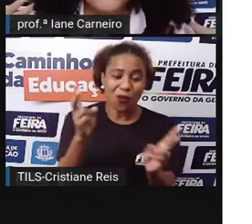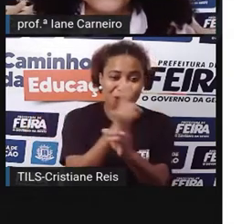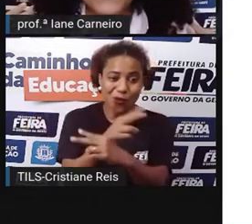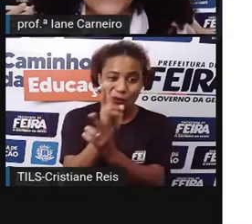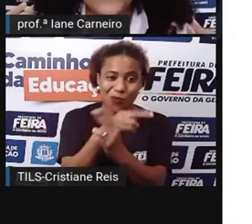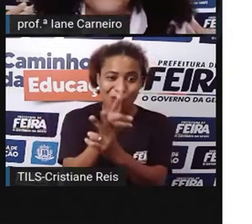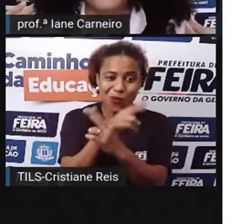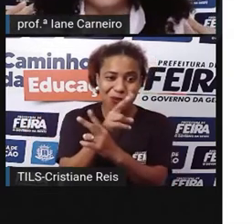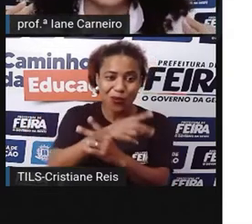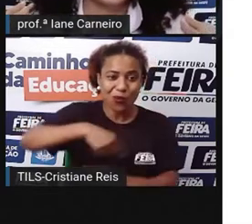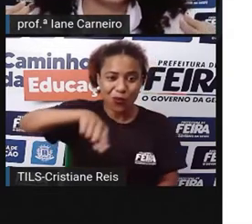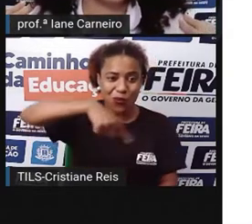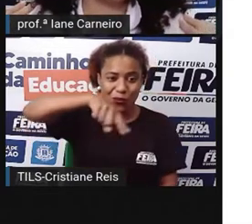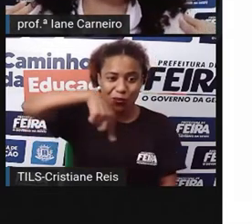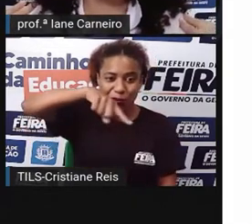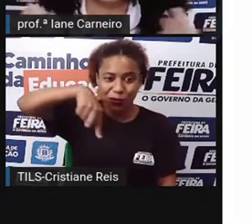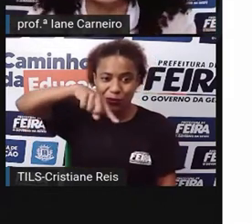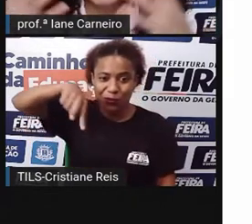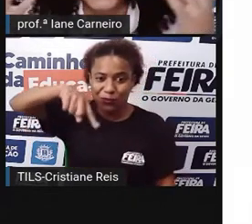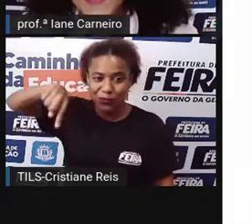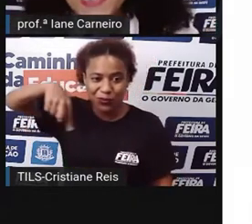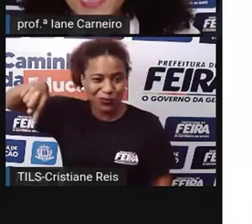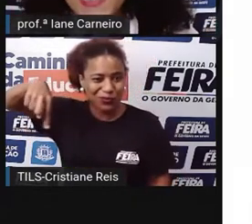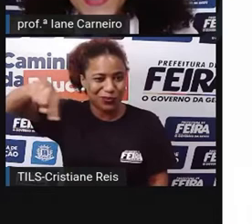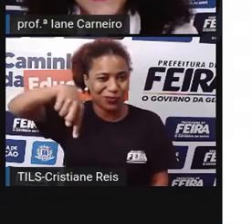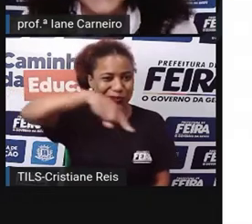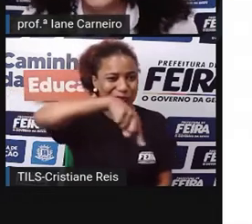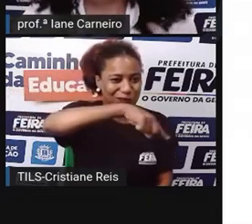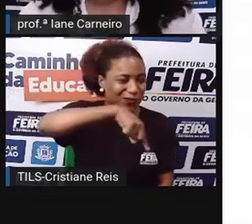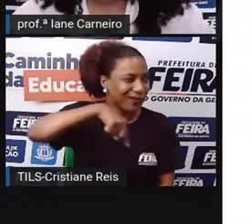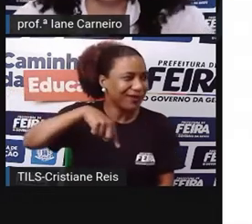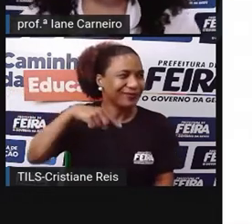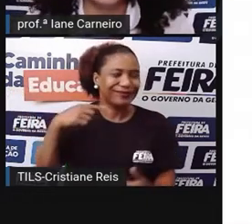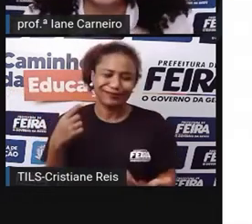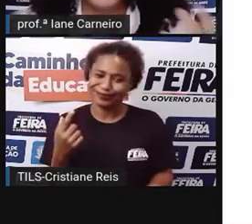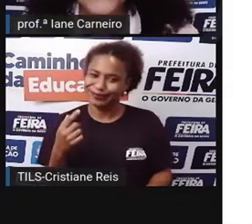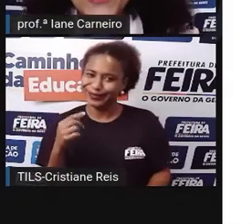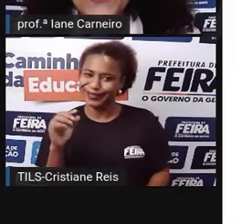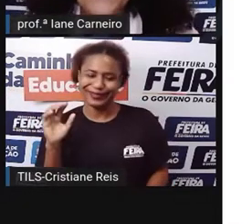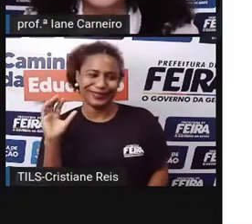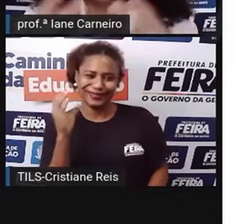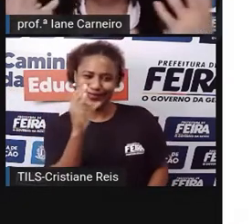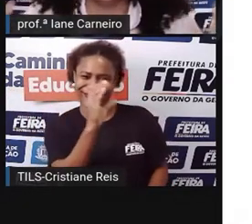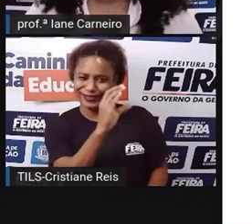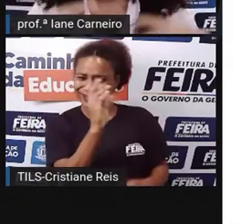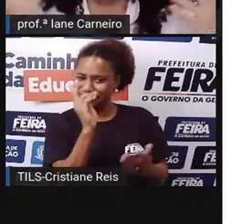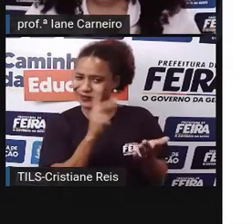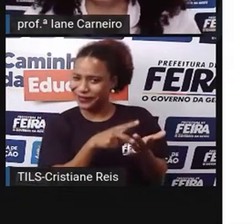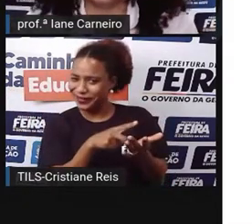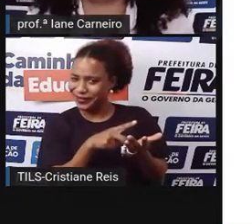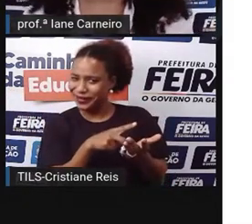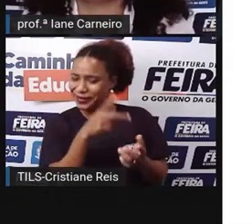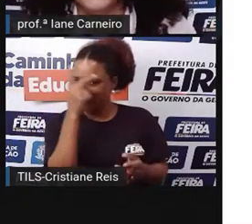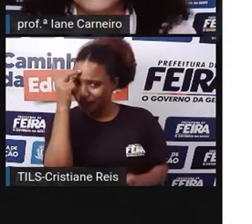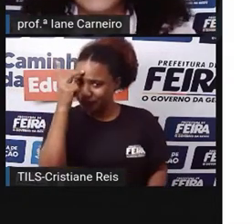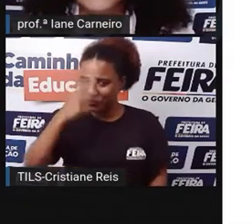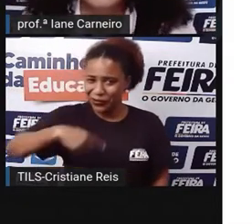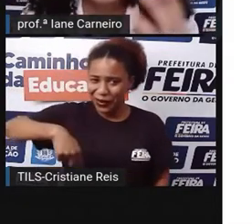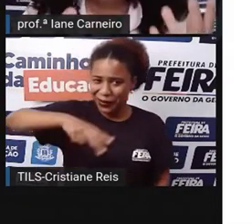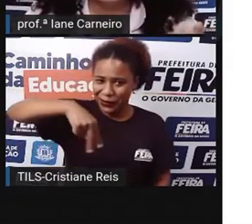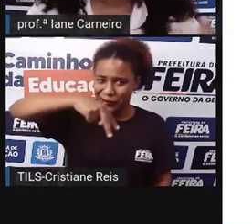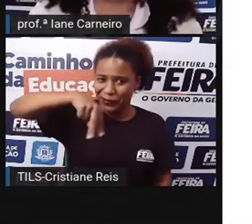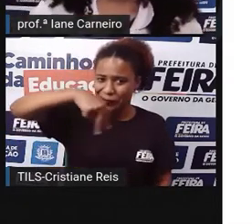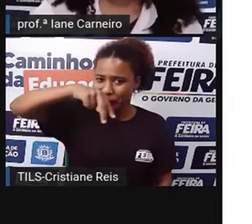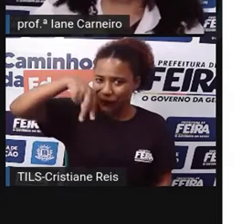que para a ciência, é como assim um redimuinho, uma pessoa girar e formar um redimuinho.